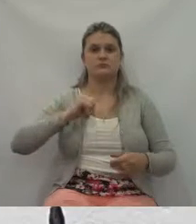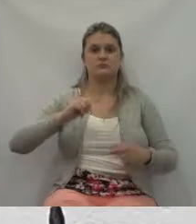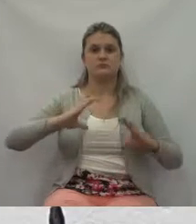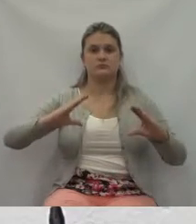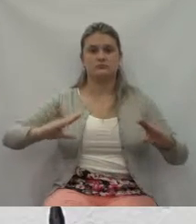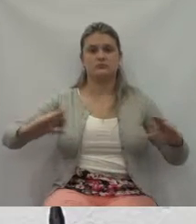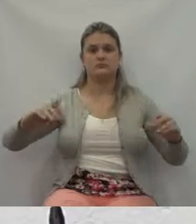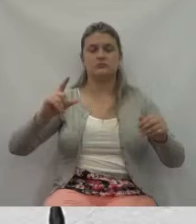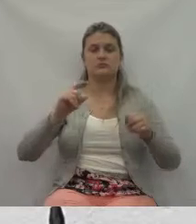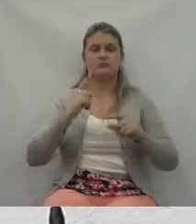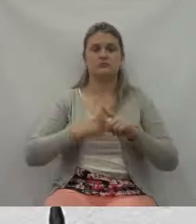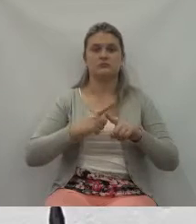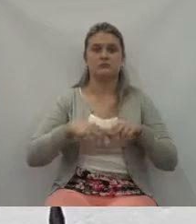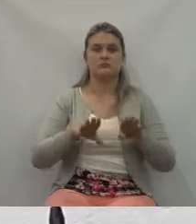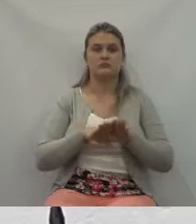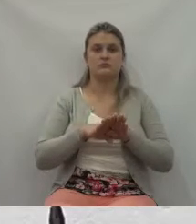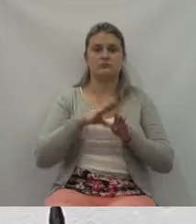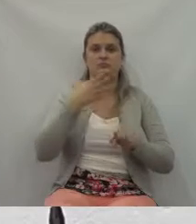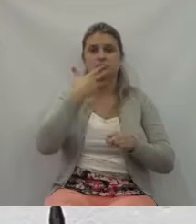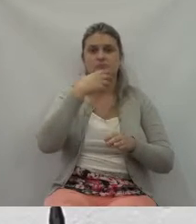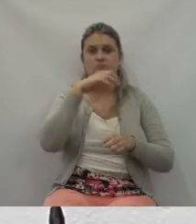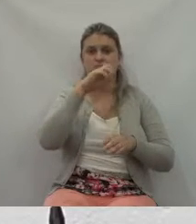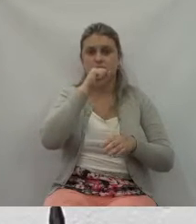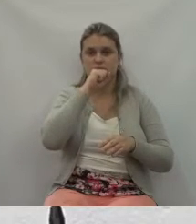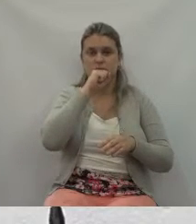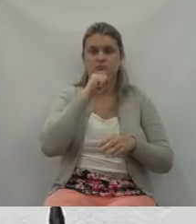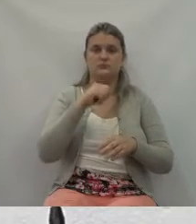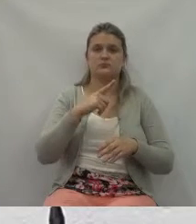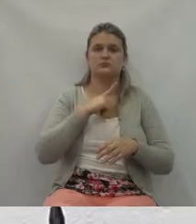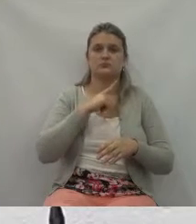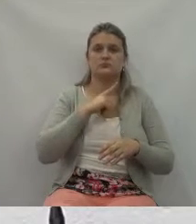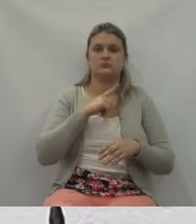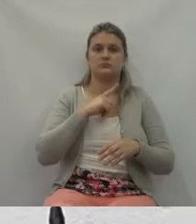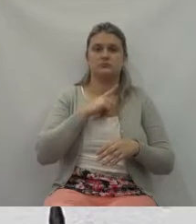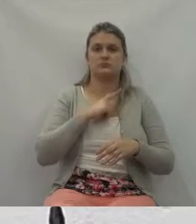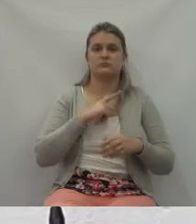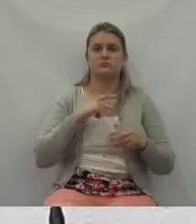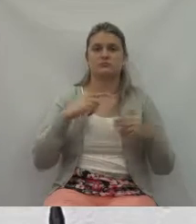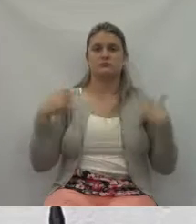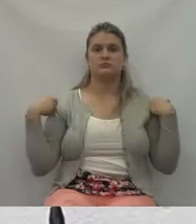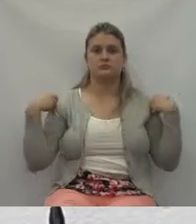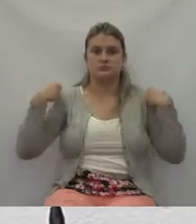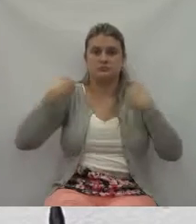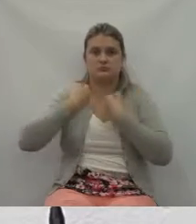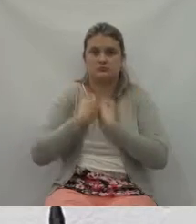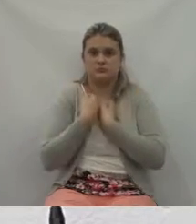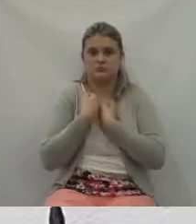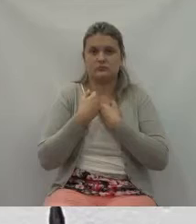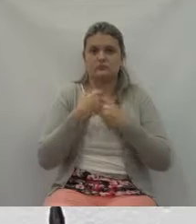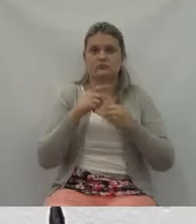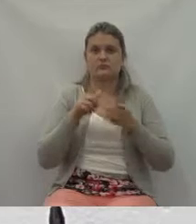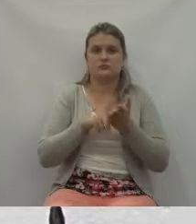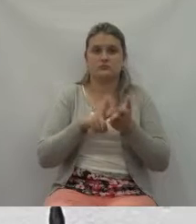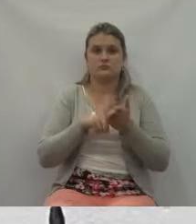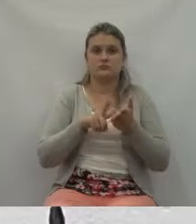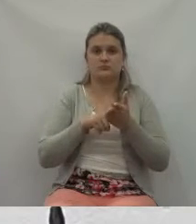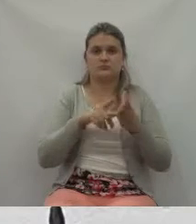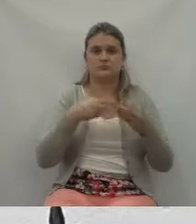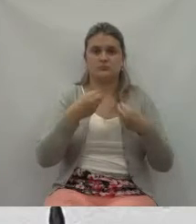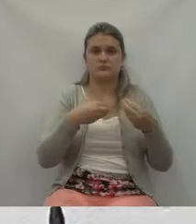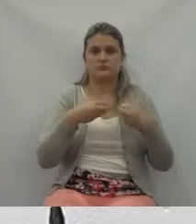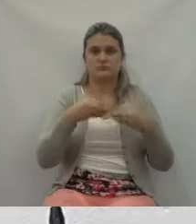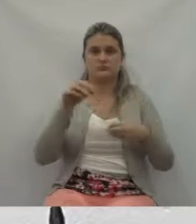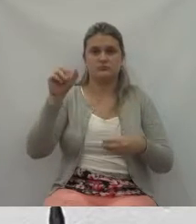pai embrulhado com um papel de alumínio, tremendo o tempo